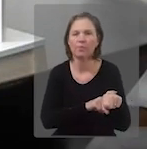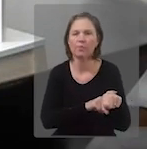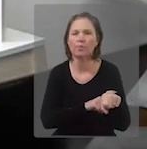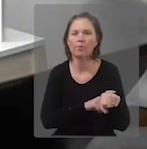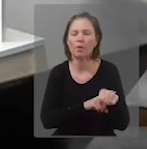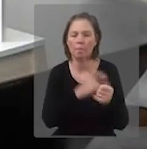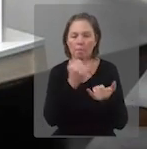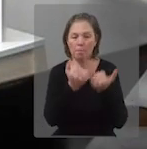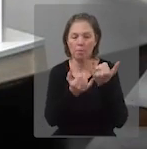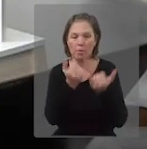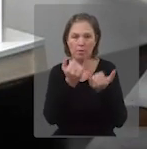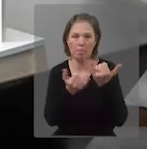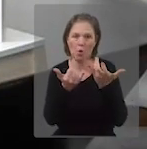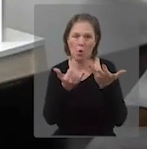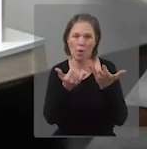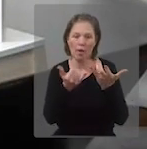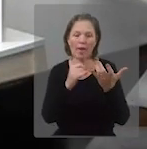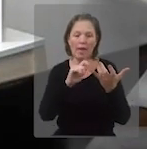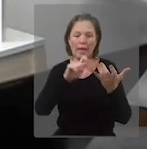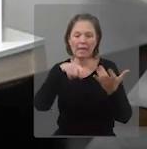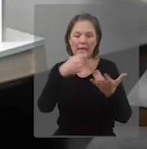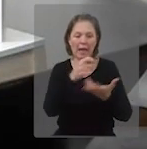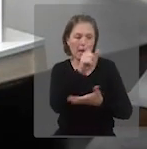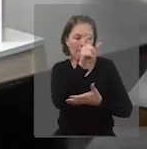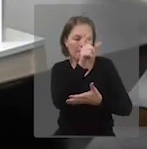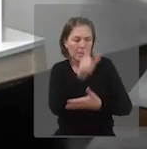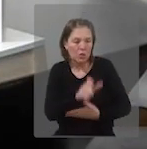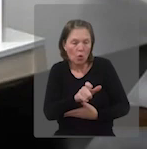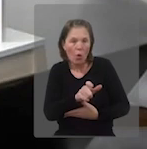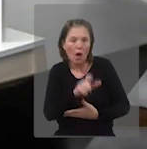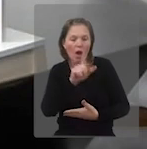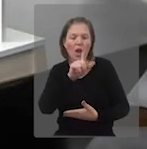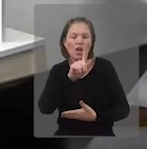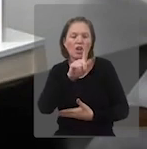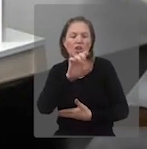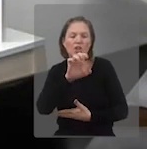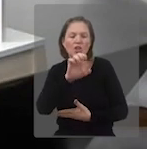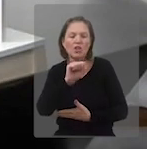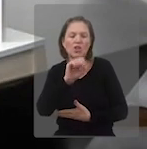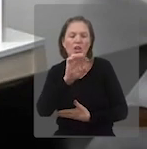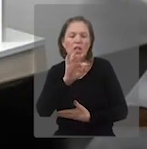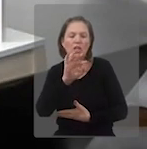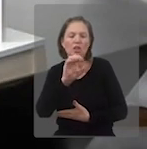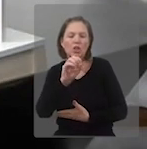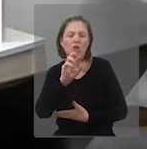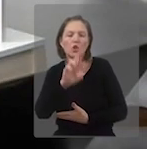E como a gente está falando hoje aqui do gestor também, ou da gestão escolar que é feita por um gestor,